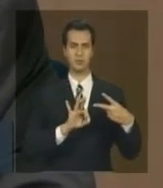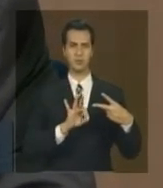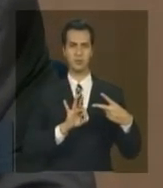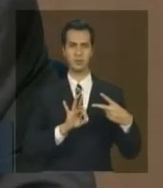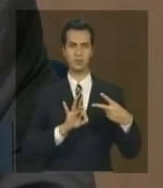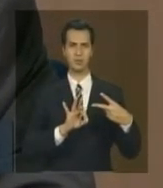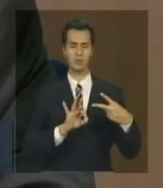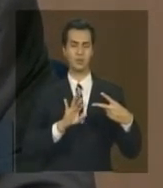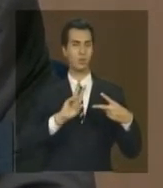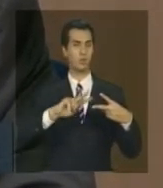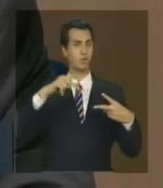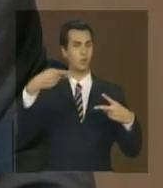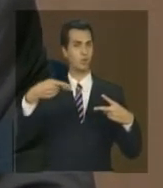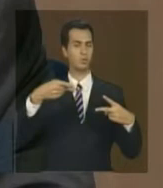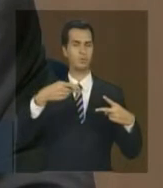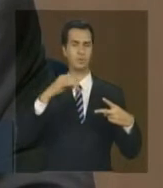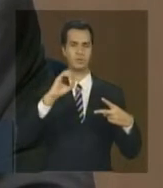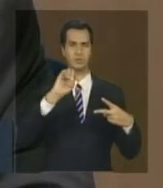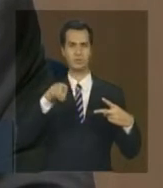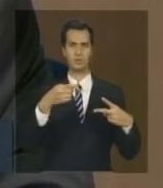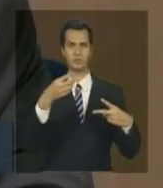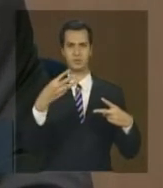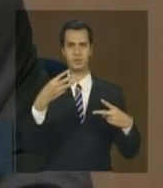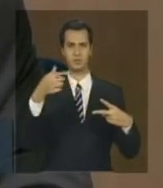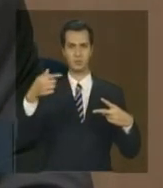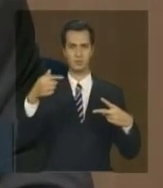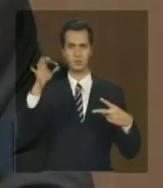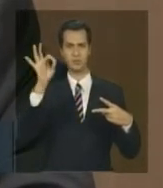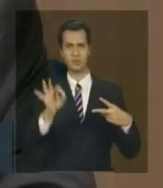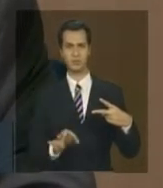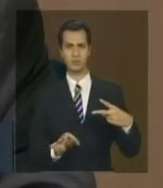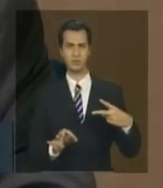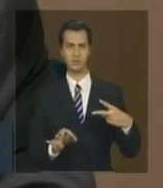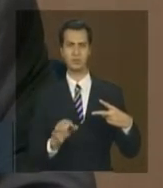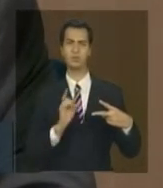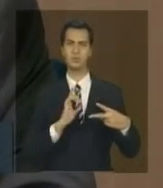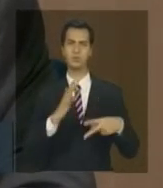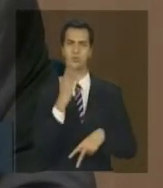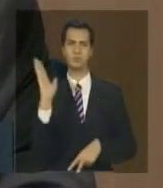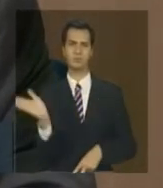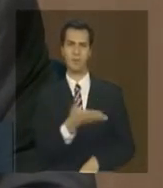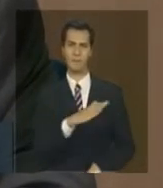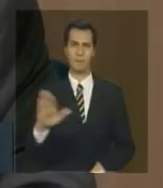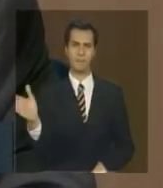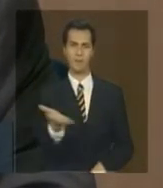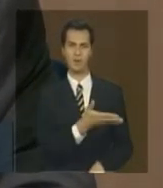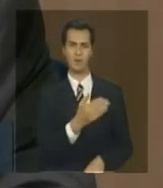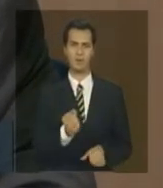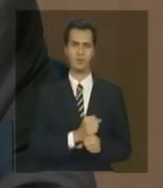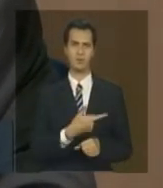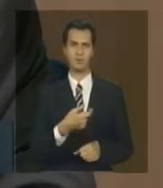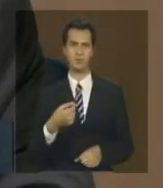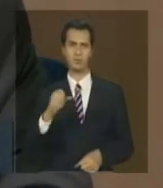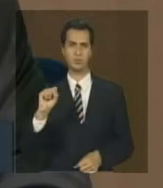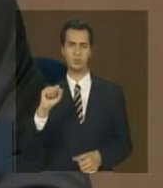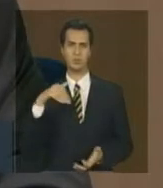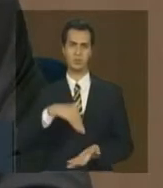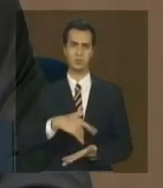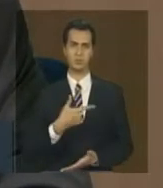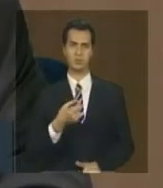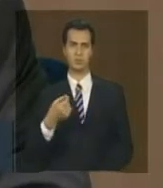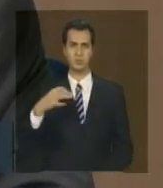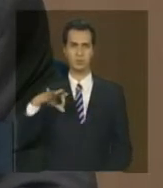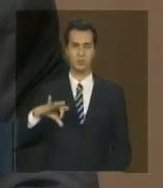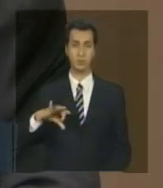mais do que o dobro são 0,37% do bioma cerrado com taxa de desmatamento nesse período 2008-2009 sendo que na